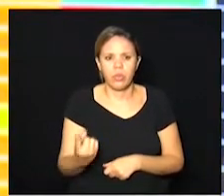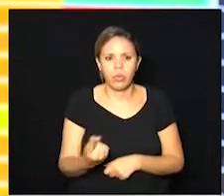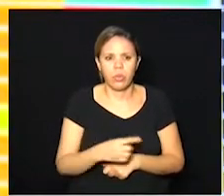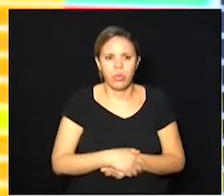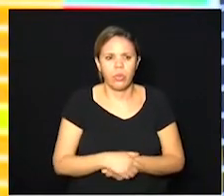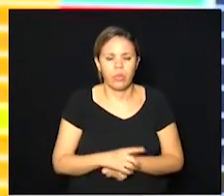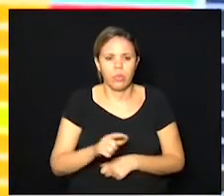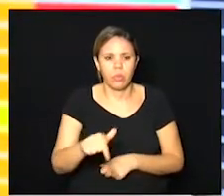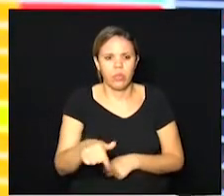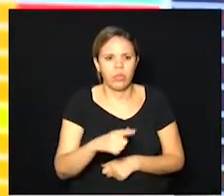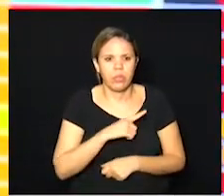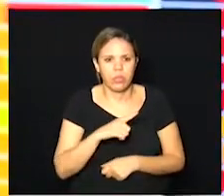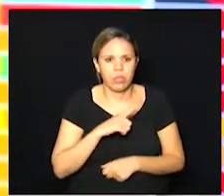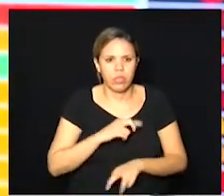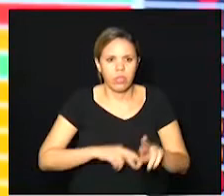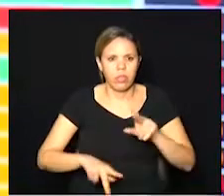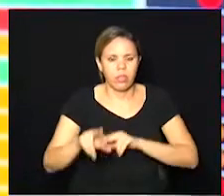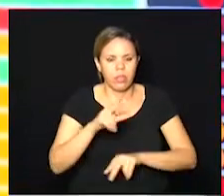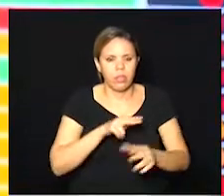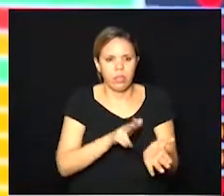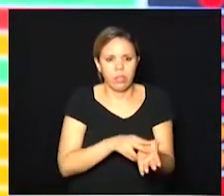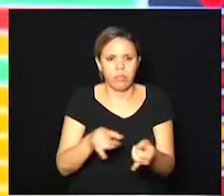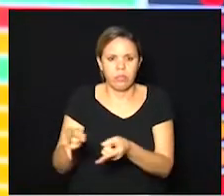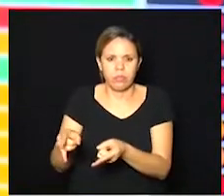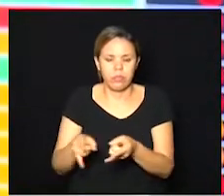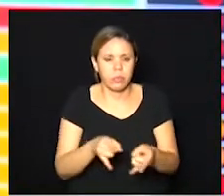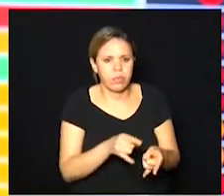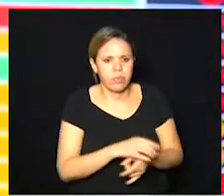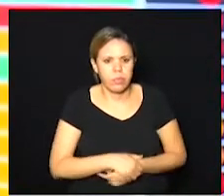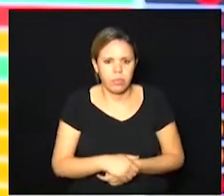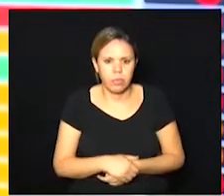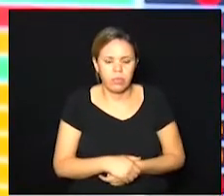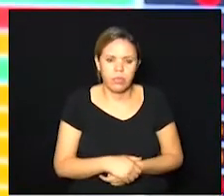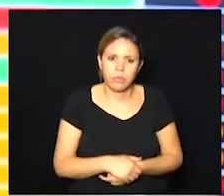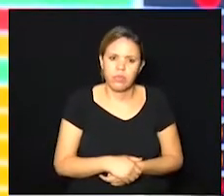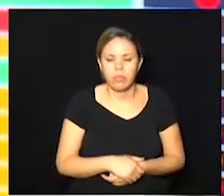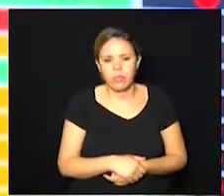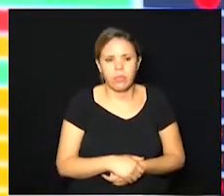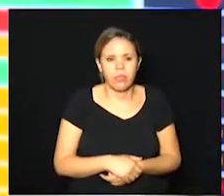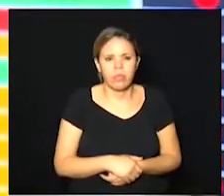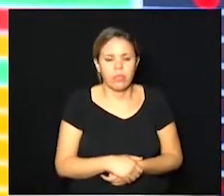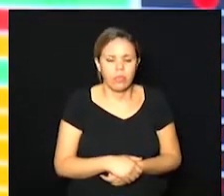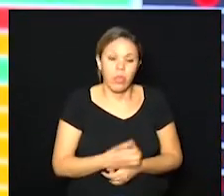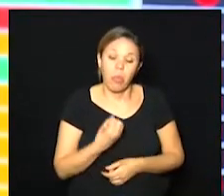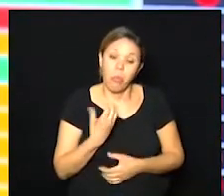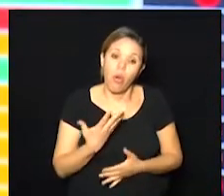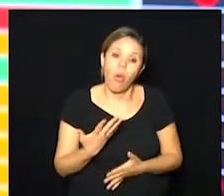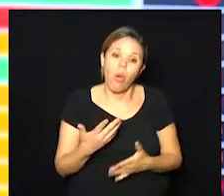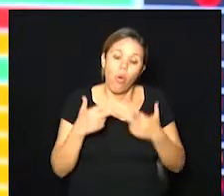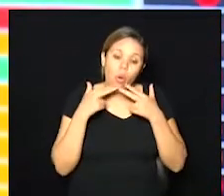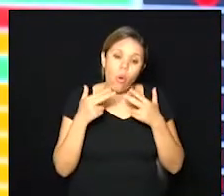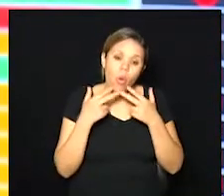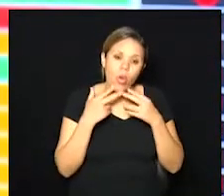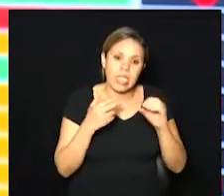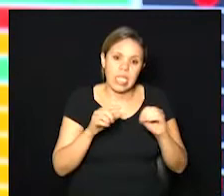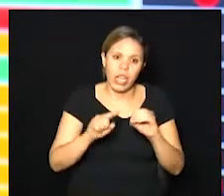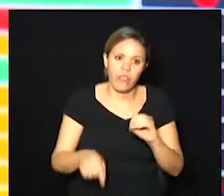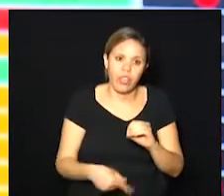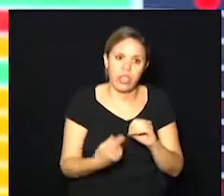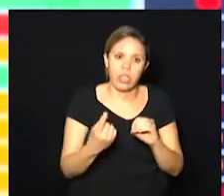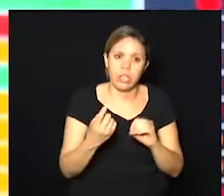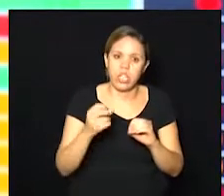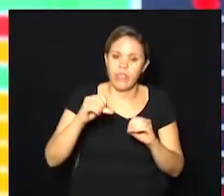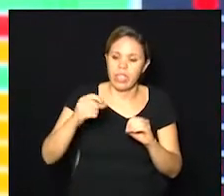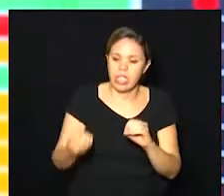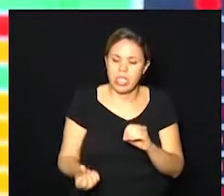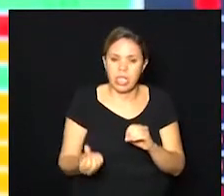Depois, nós temos variação de internações. Aí, uma notícia boa. 0,96.